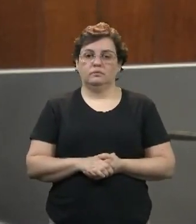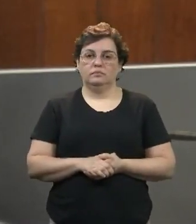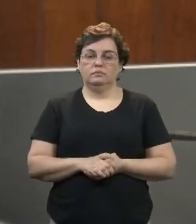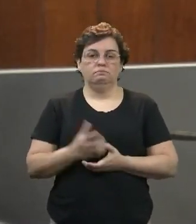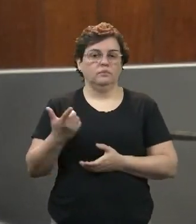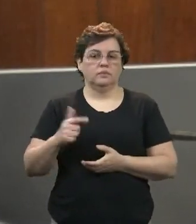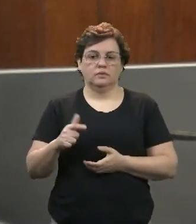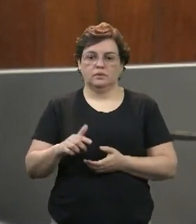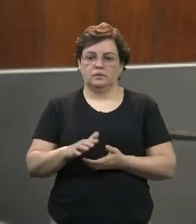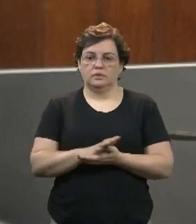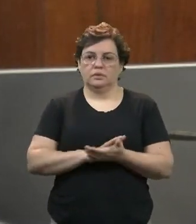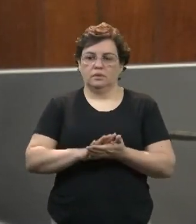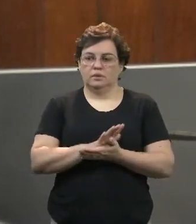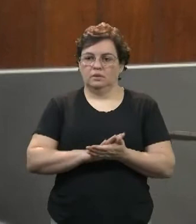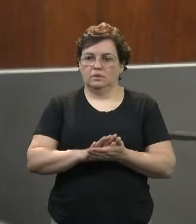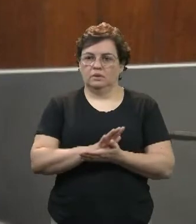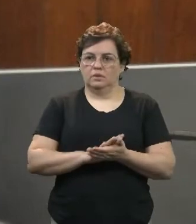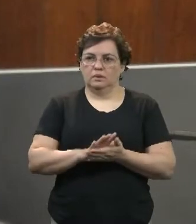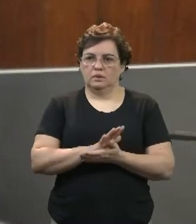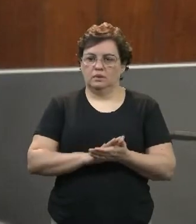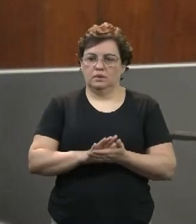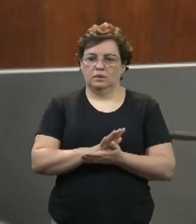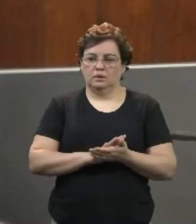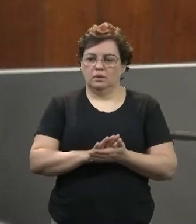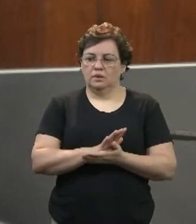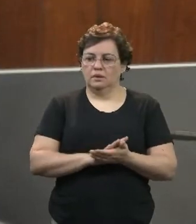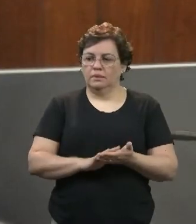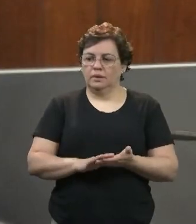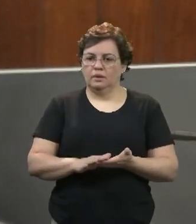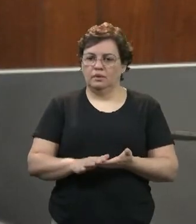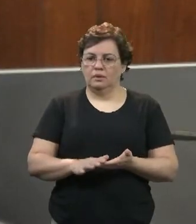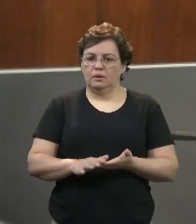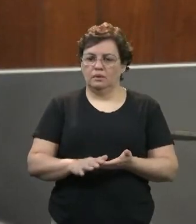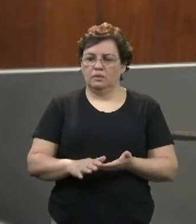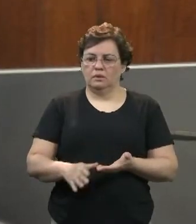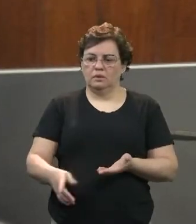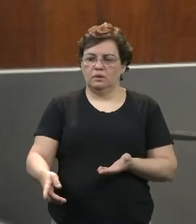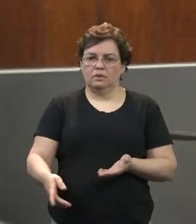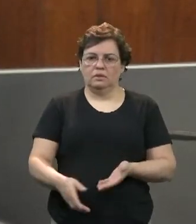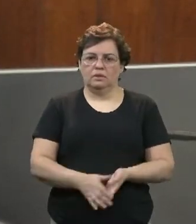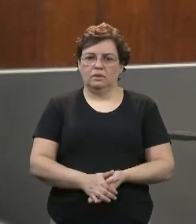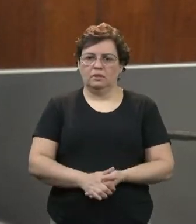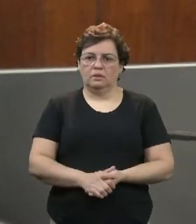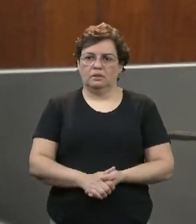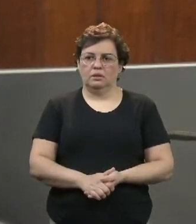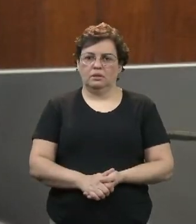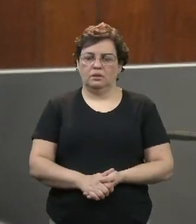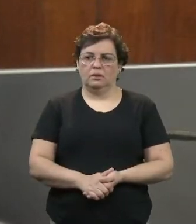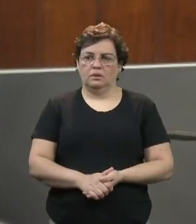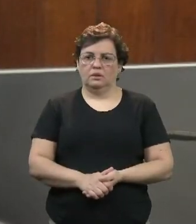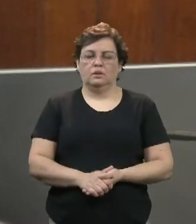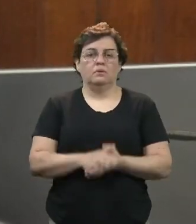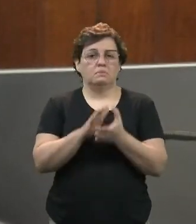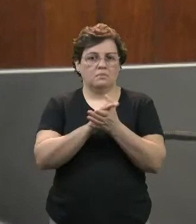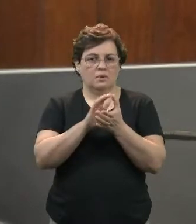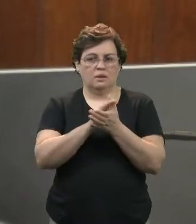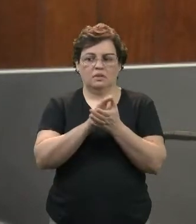tivemos nenhum problema com relação à gestão fiscal e que a gente aqui exalta o trabalho da equipe